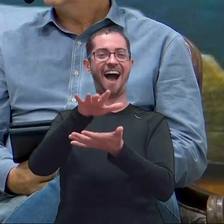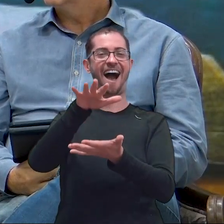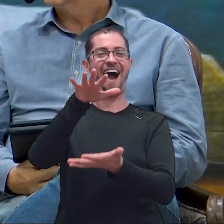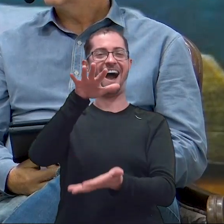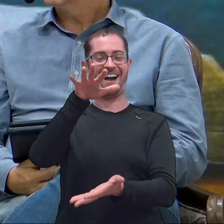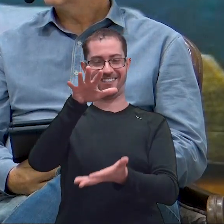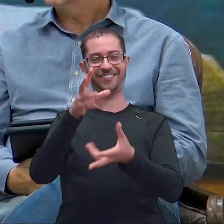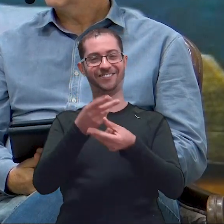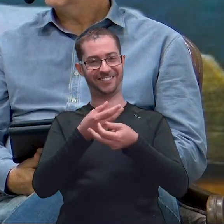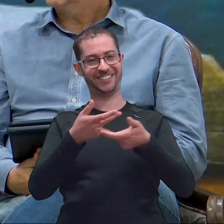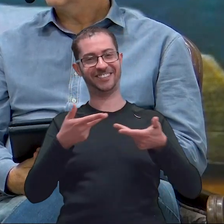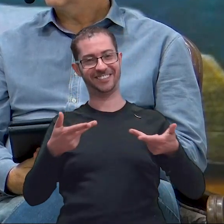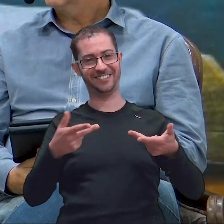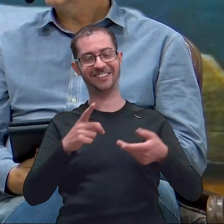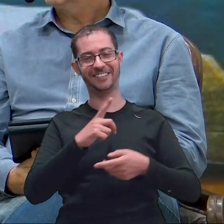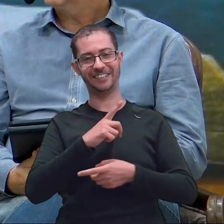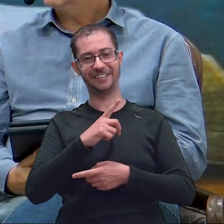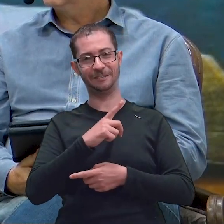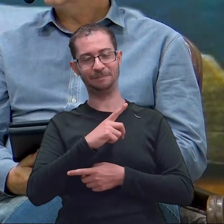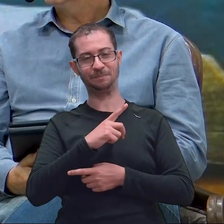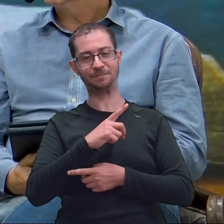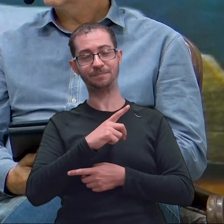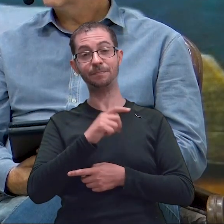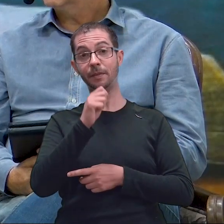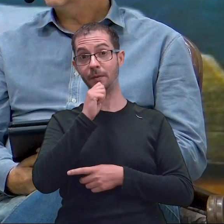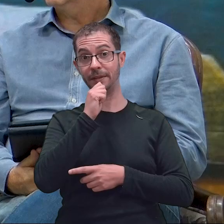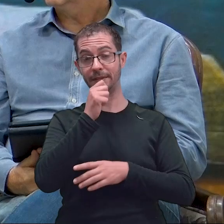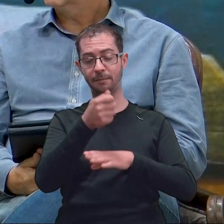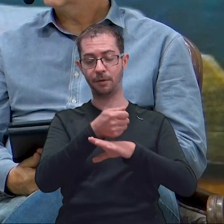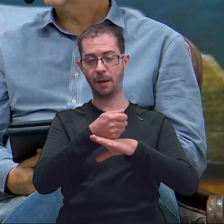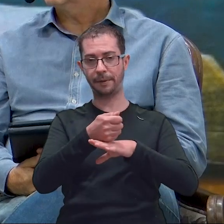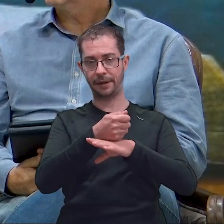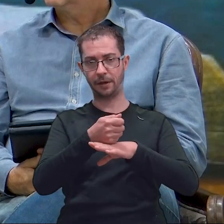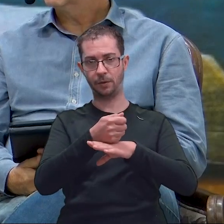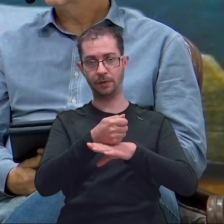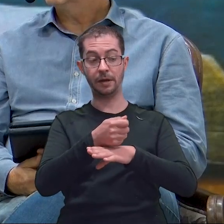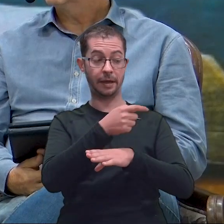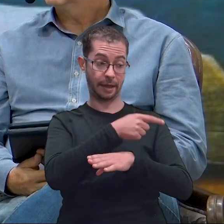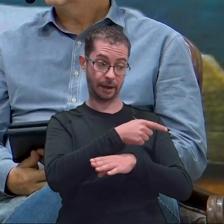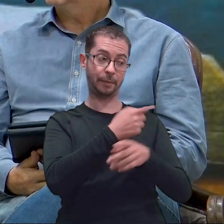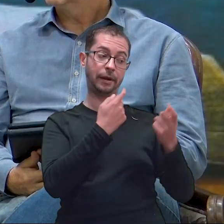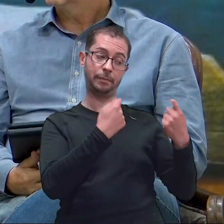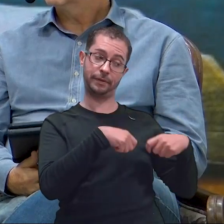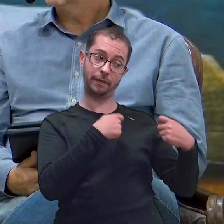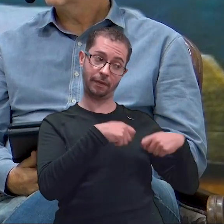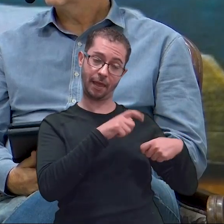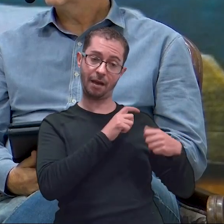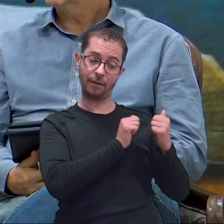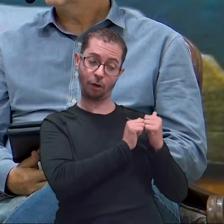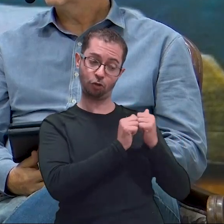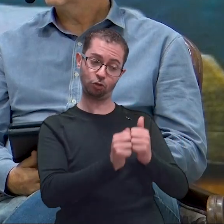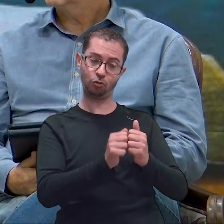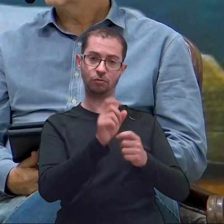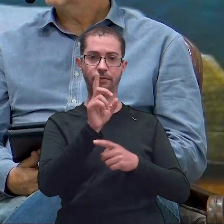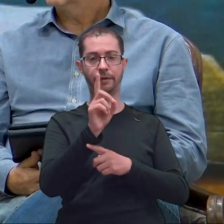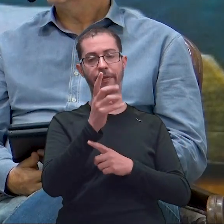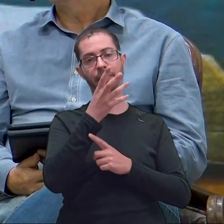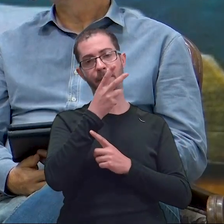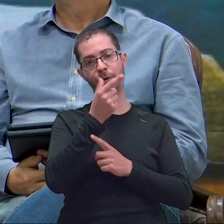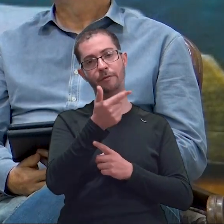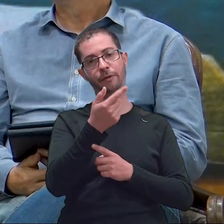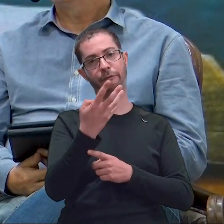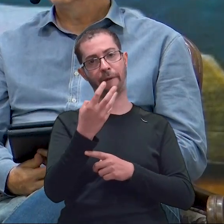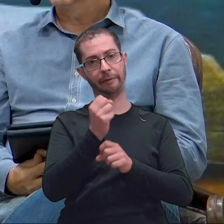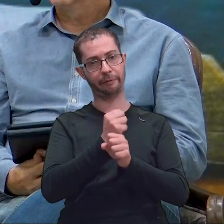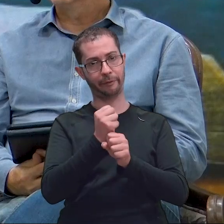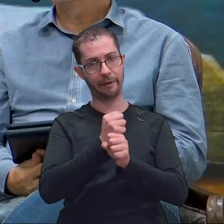doloroso, é mais... Você viu aqui o exemplo de Abraão. Era pra ele andar com Deus, 24 anos depois ele entendeu que ele